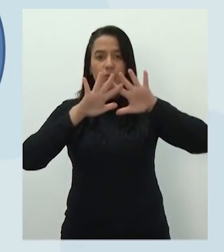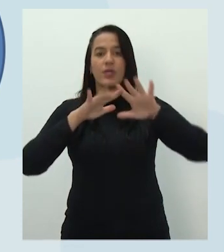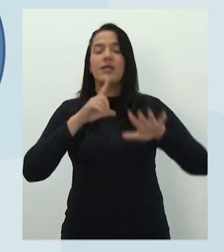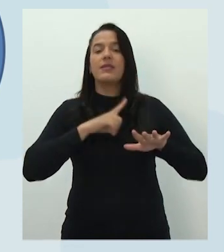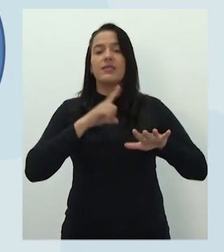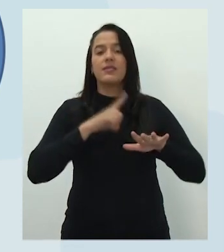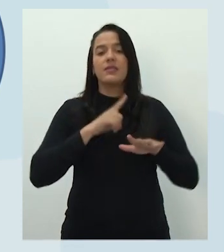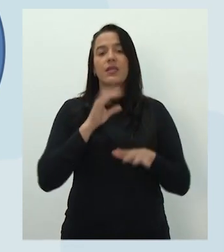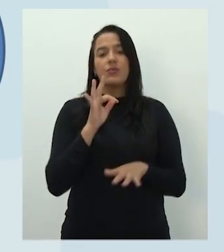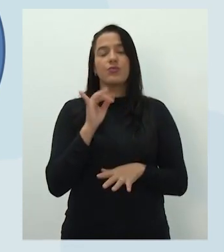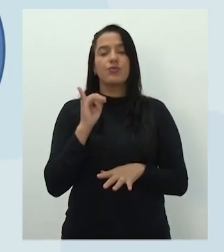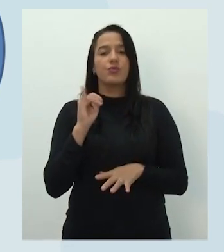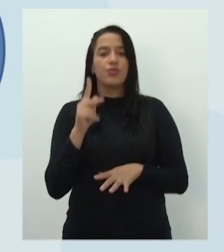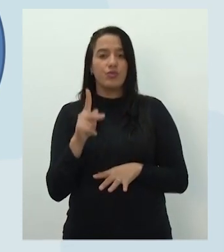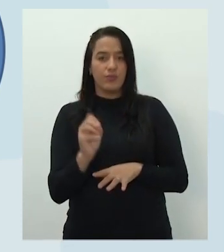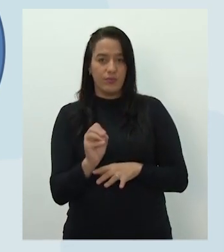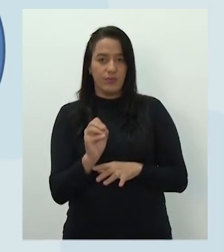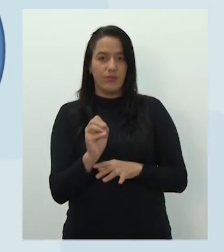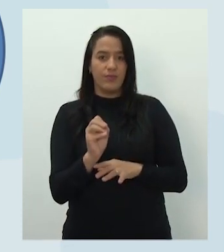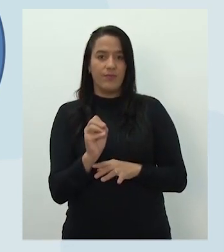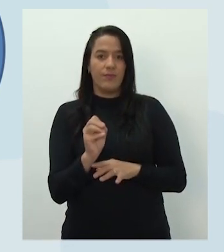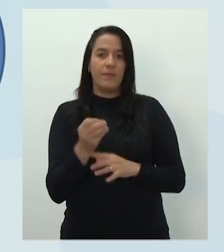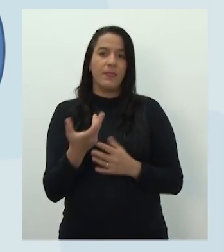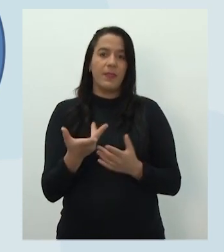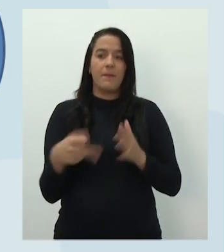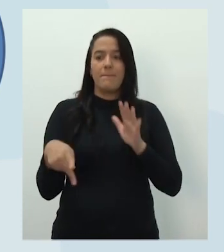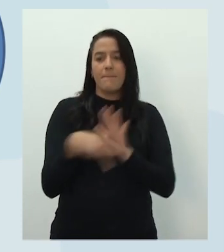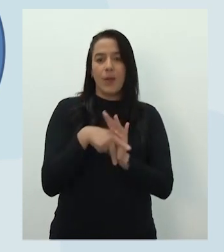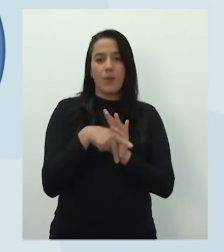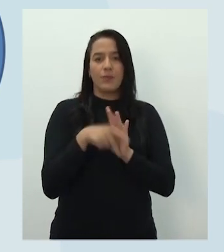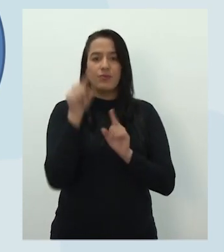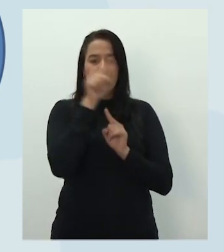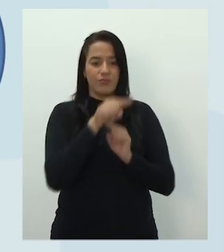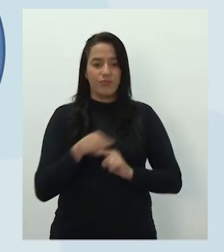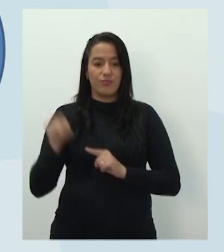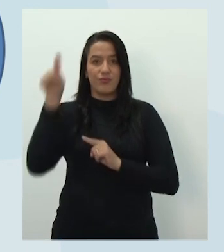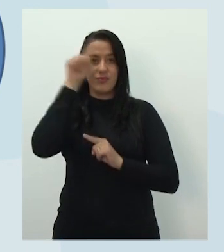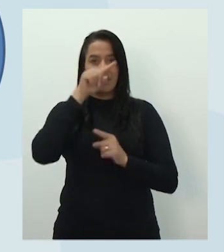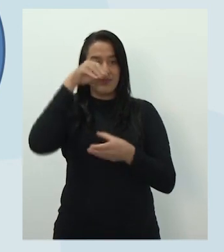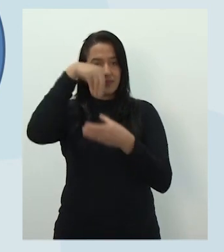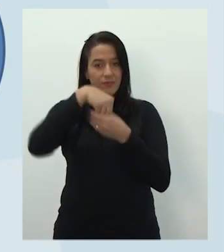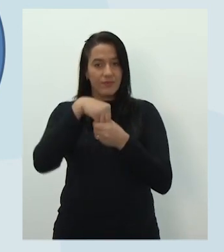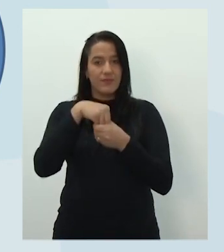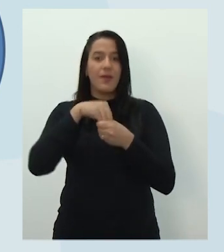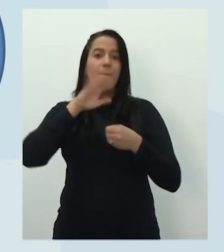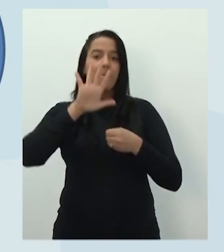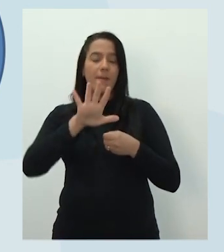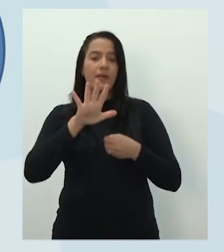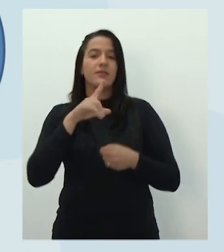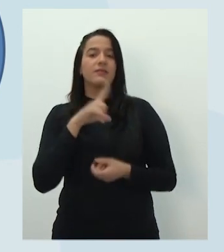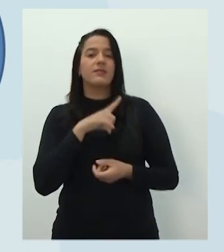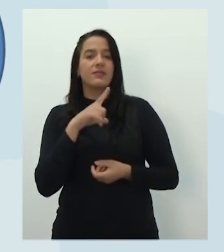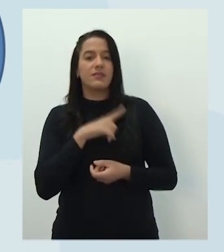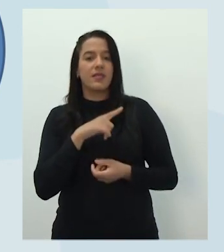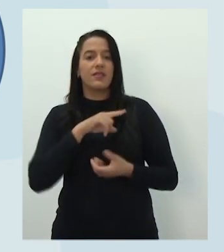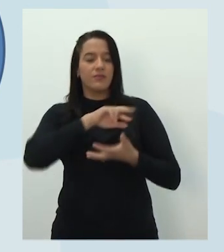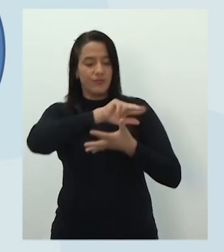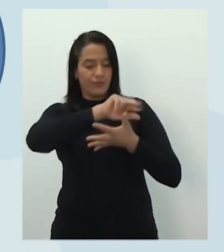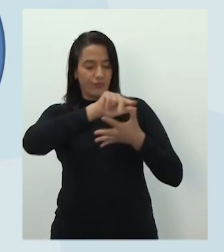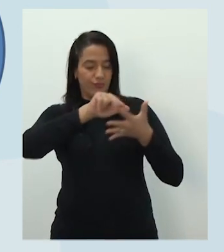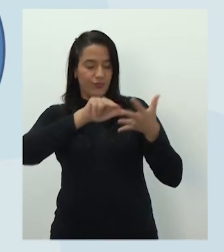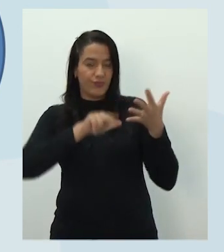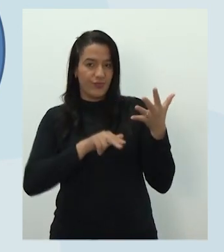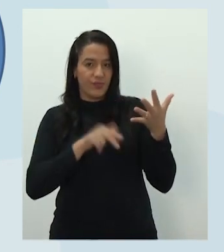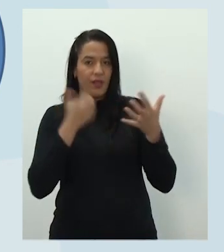mesmo tipo, ou seja, eles têm... Pertence ao mesmo tipo. Pertence ao mesmo tipo, mas tem características semelhantes.